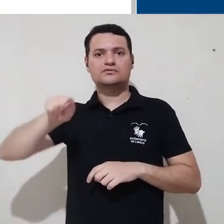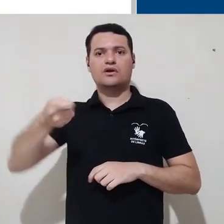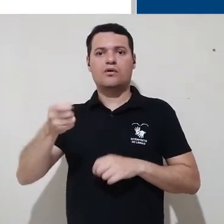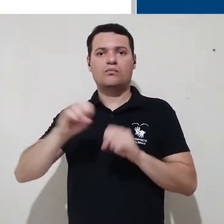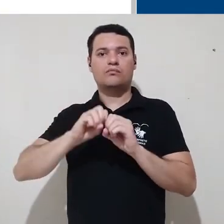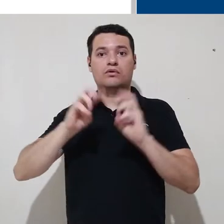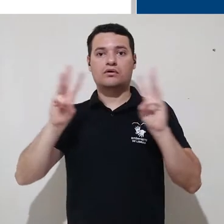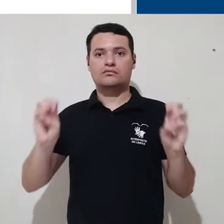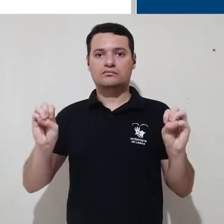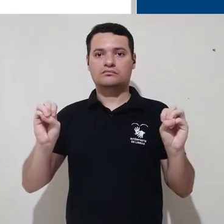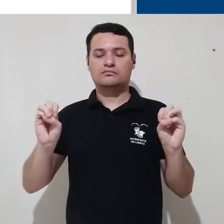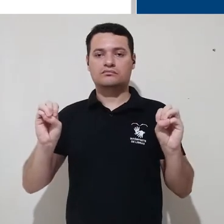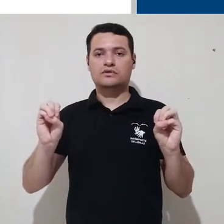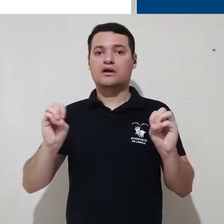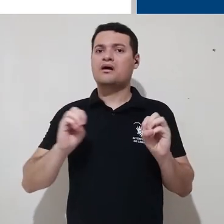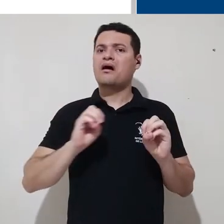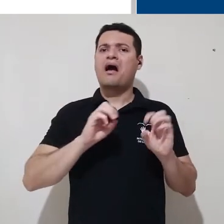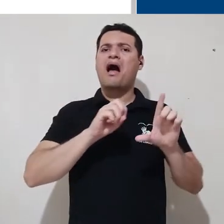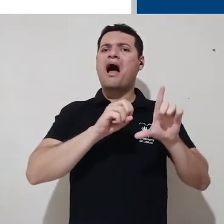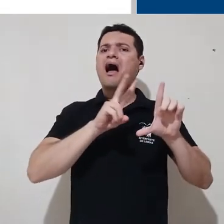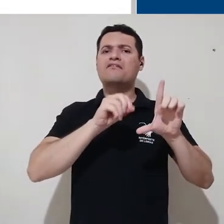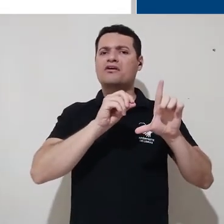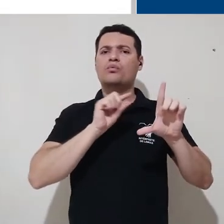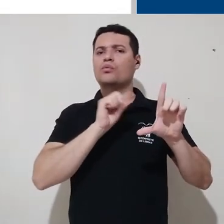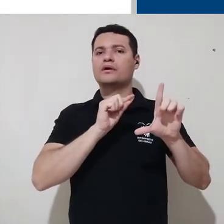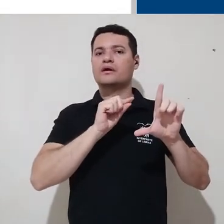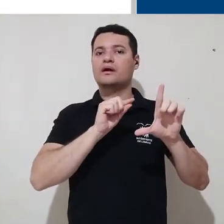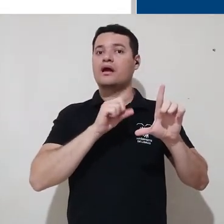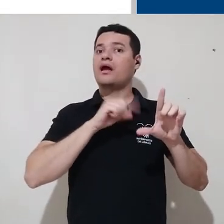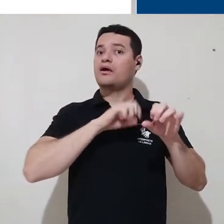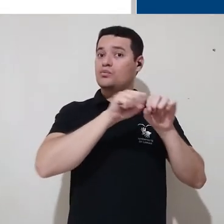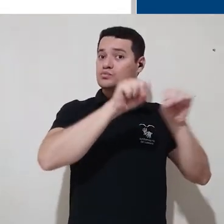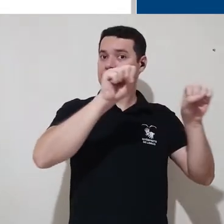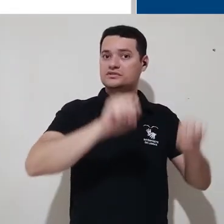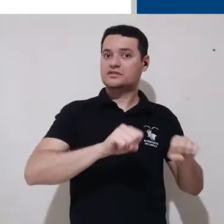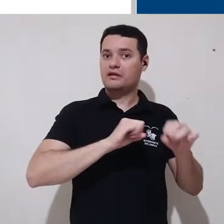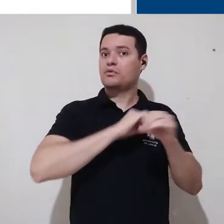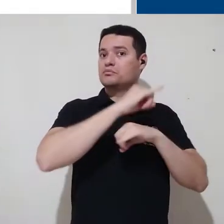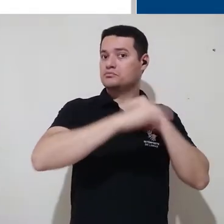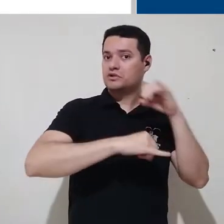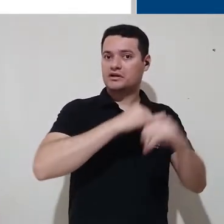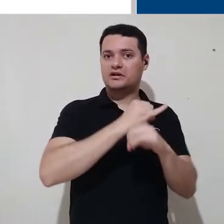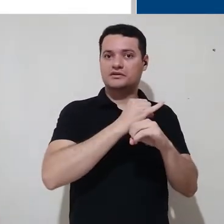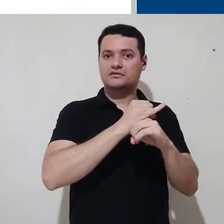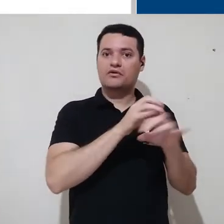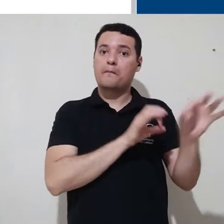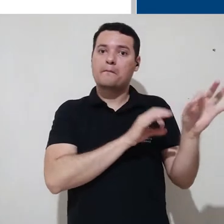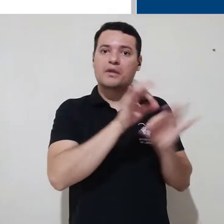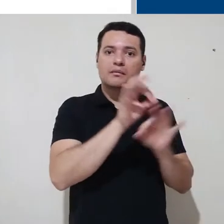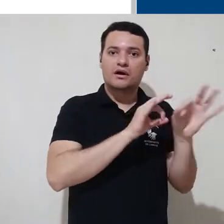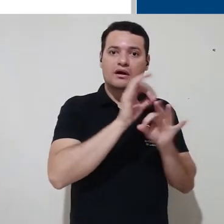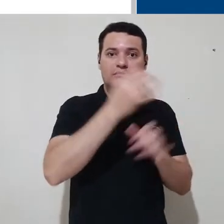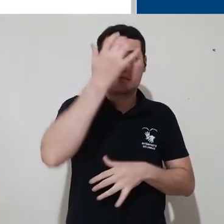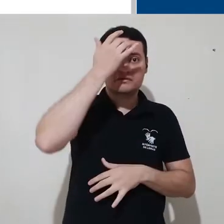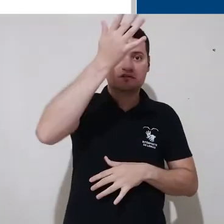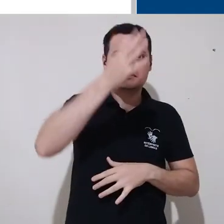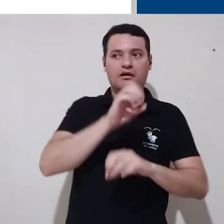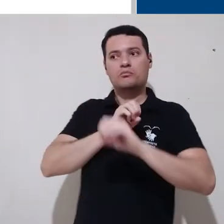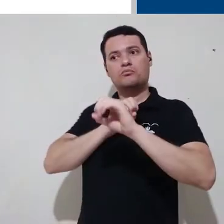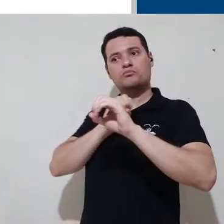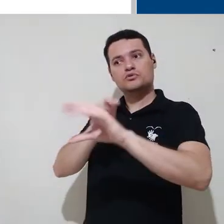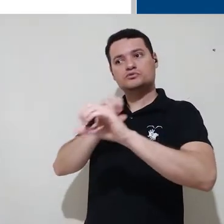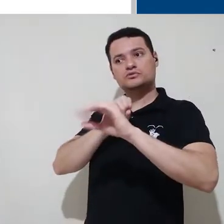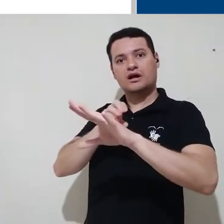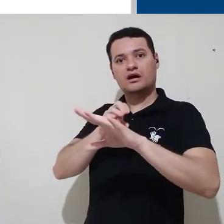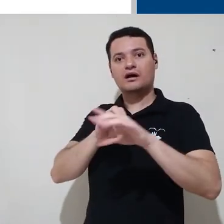Um Ava é um sistema, geralmente online, criado para facilitar, no caso, as tarefas de ensinar